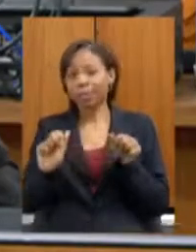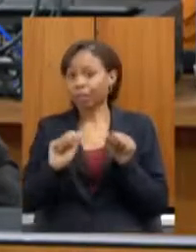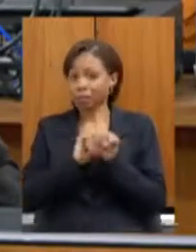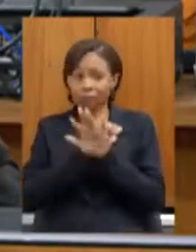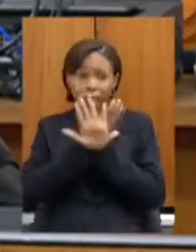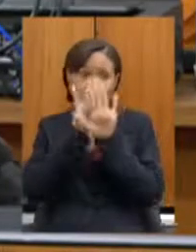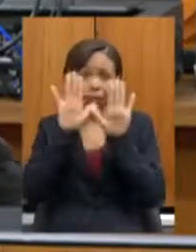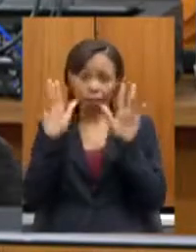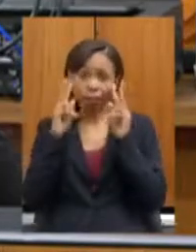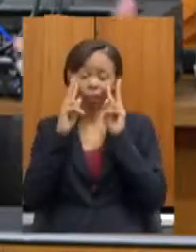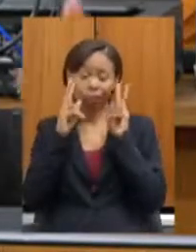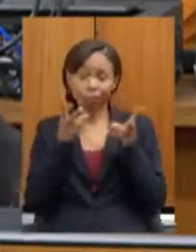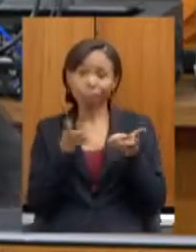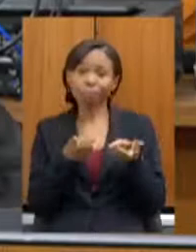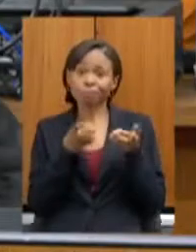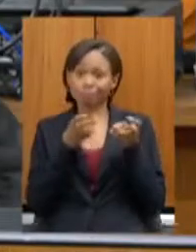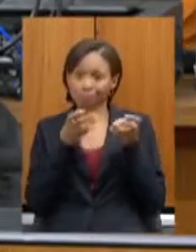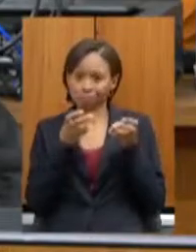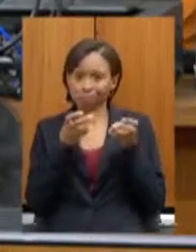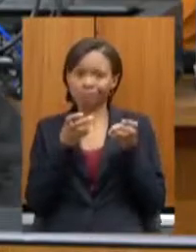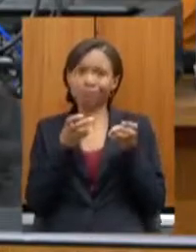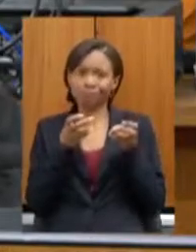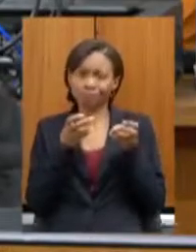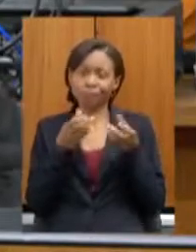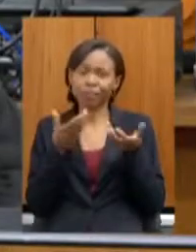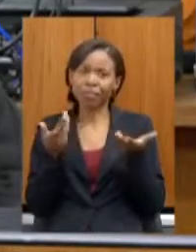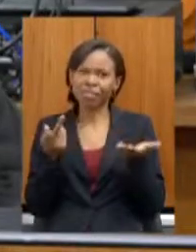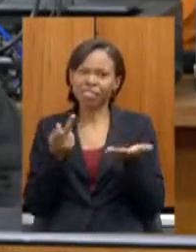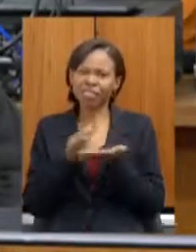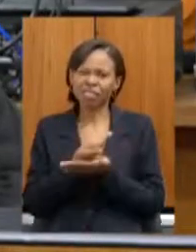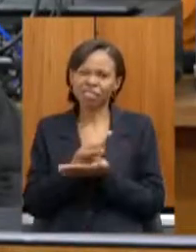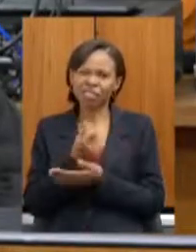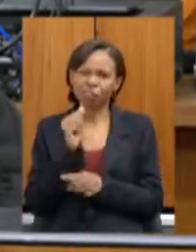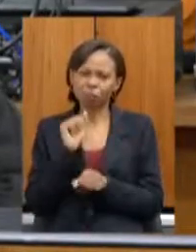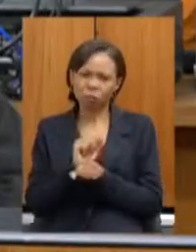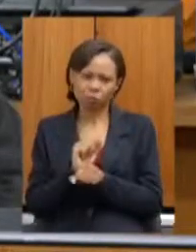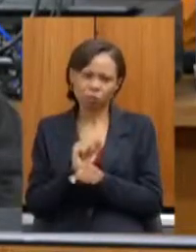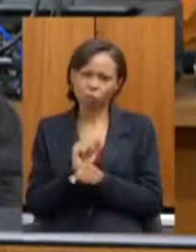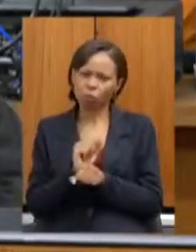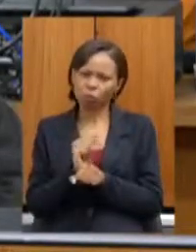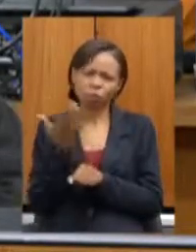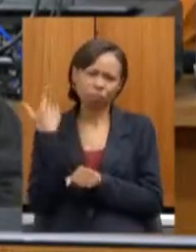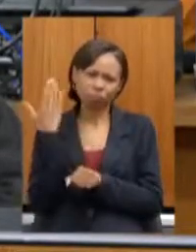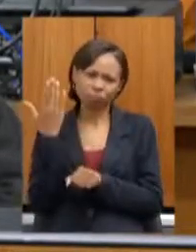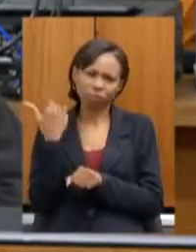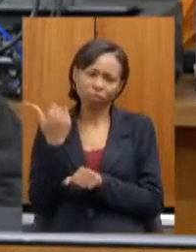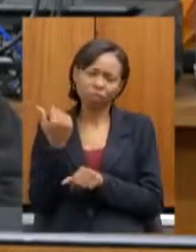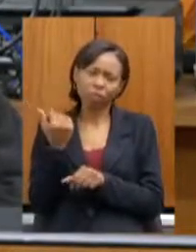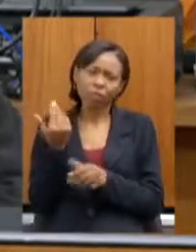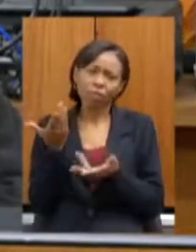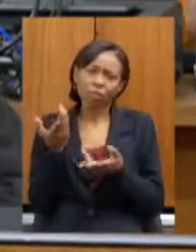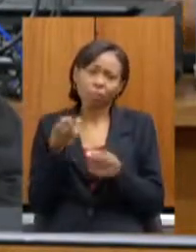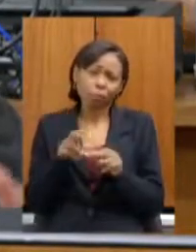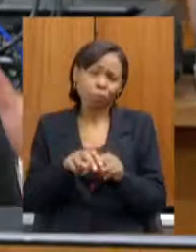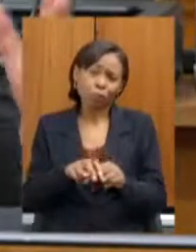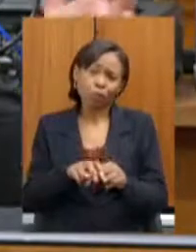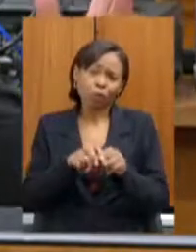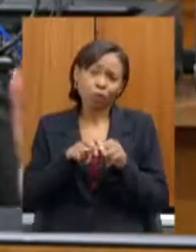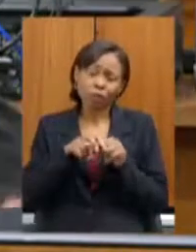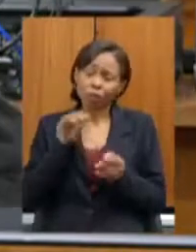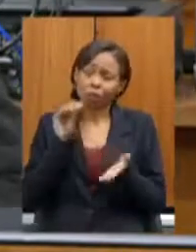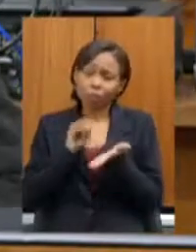eu acho que isso deixou de acontecer em alguns momentos pela falta de